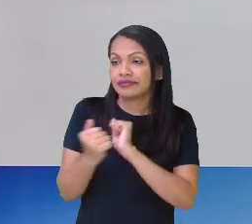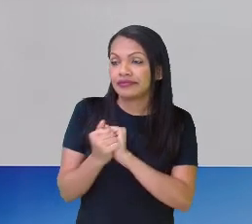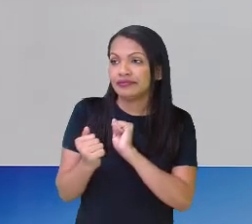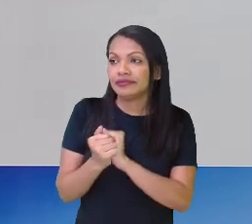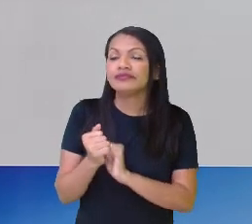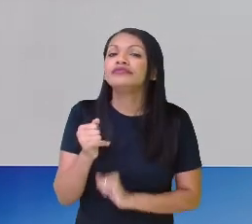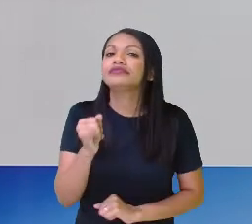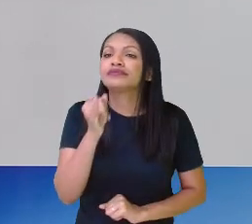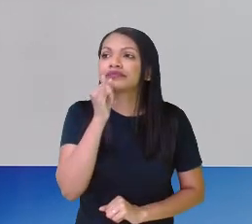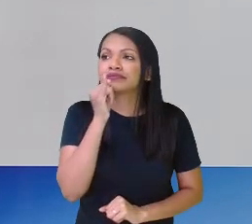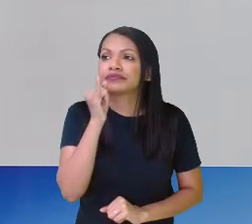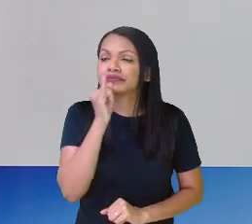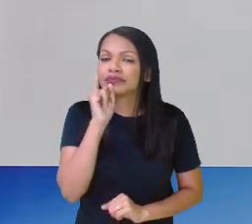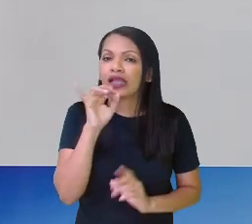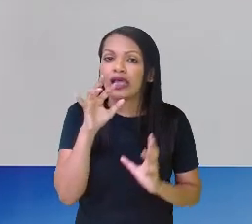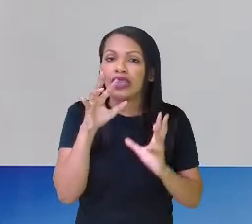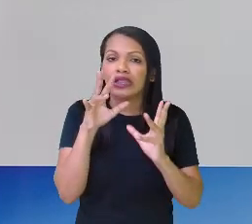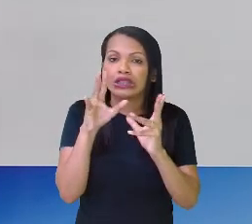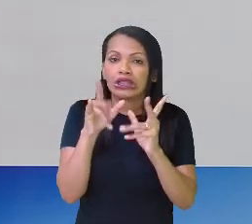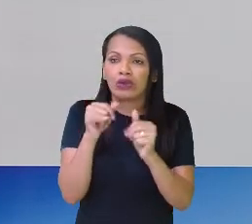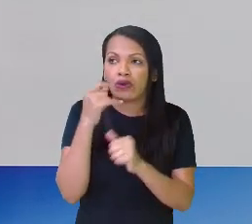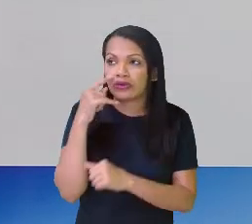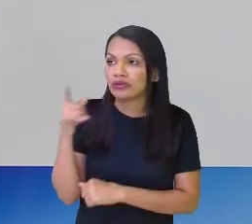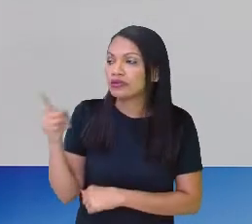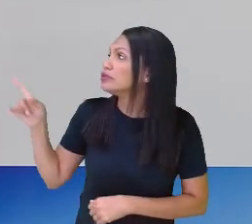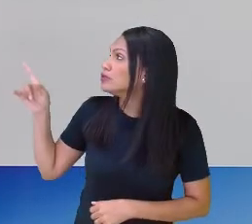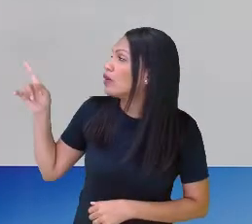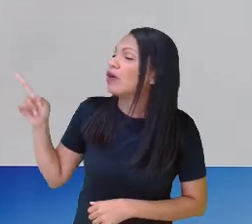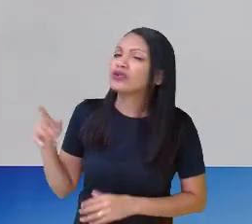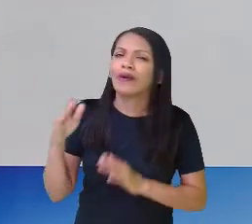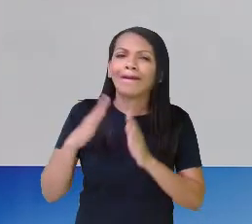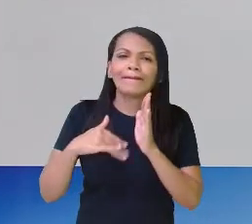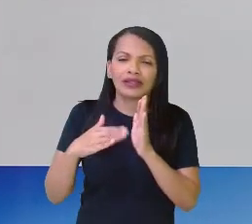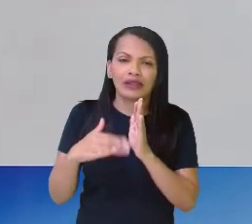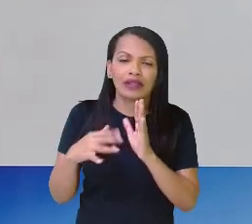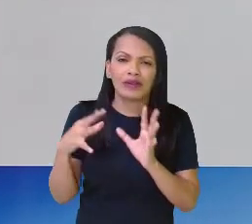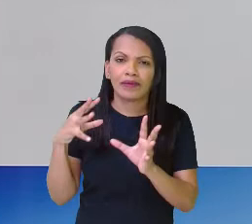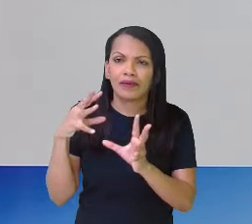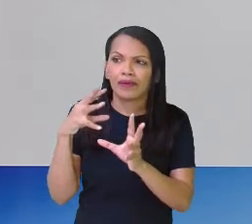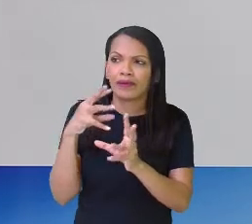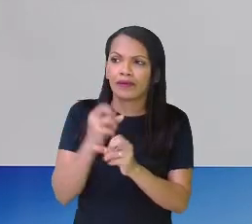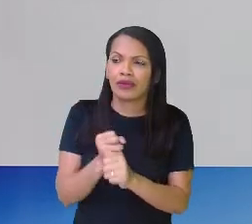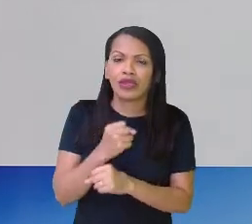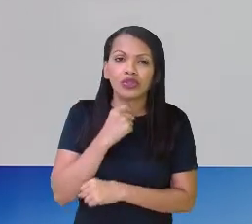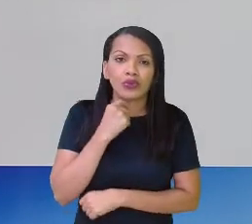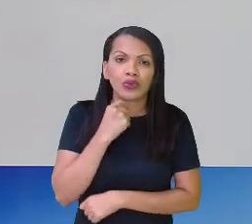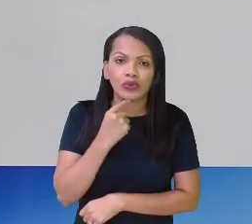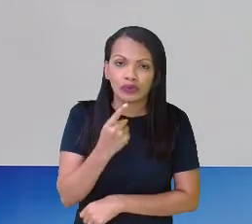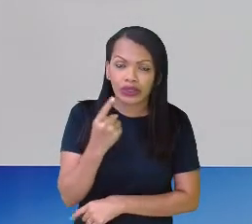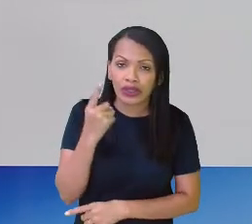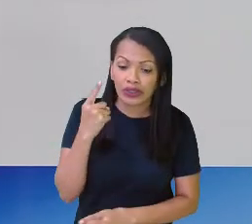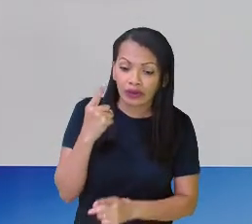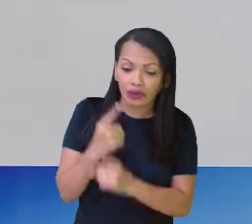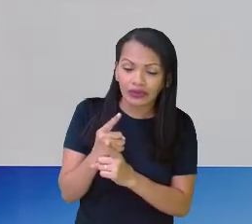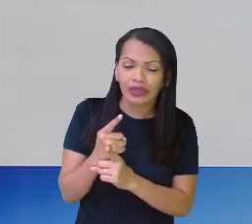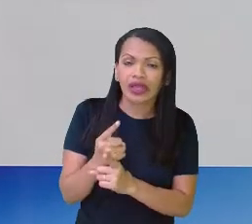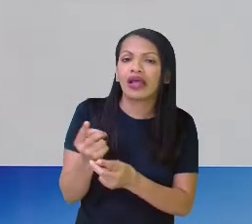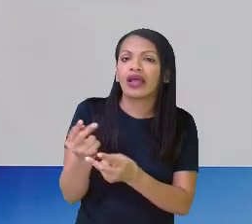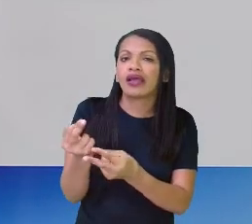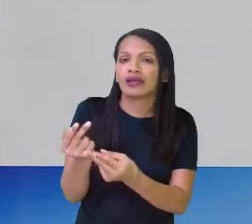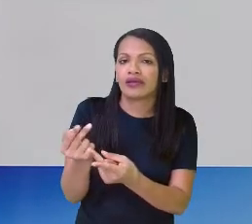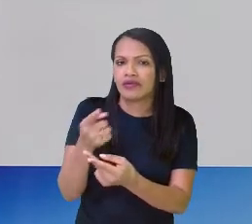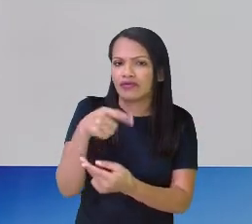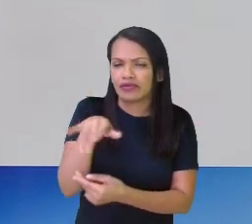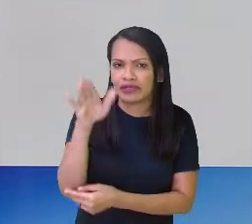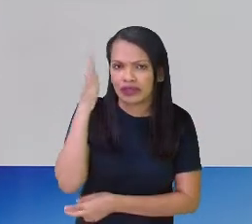por exemplo, todas essas partes destacadas, eu não conseguiria encontrar uma igualdade aí. E vocês